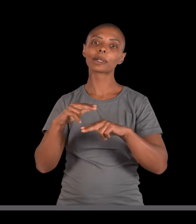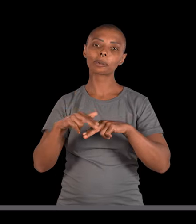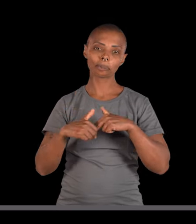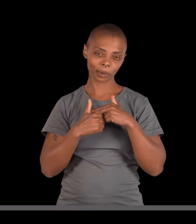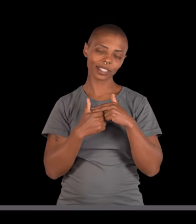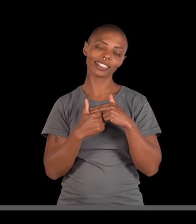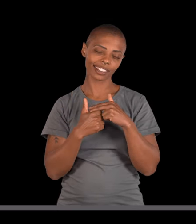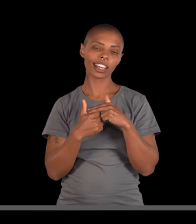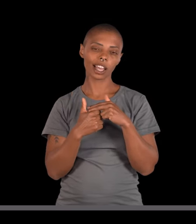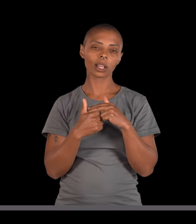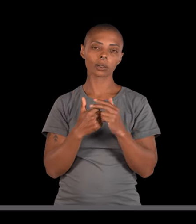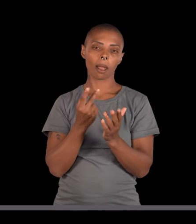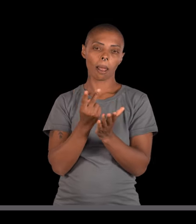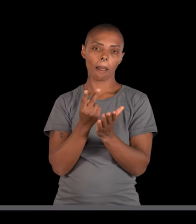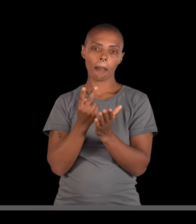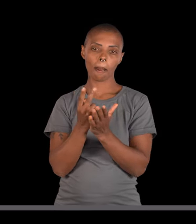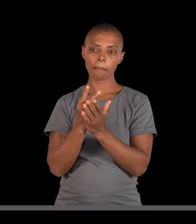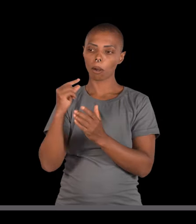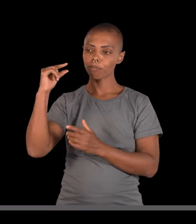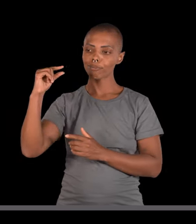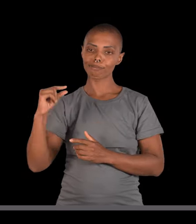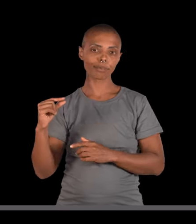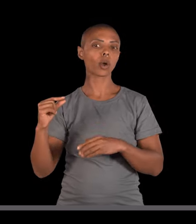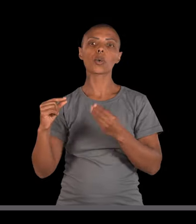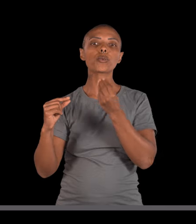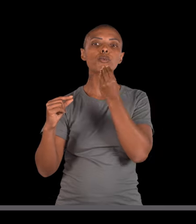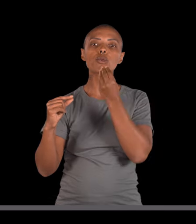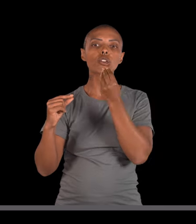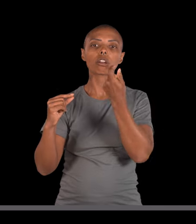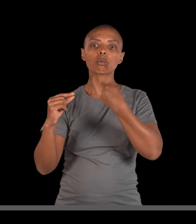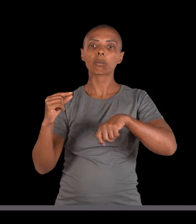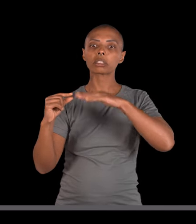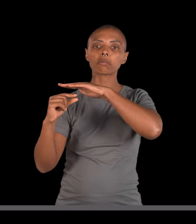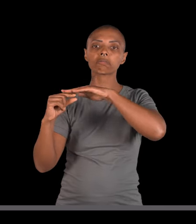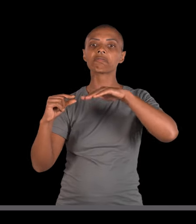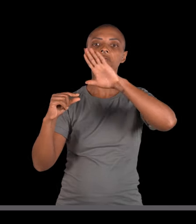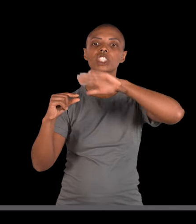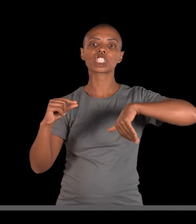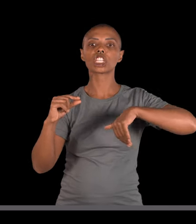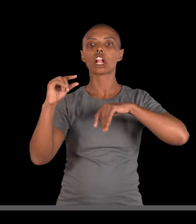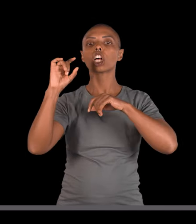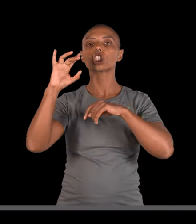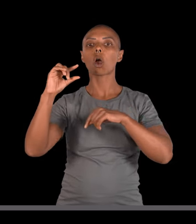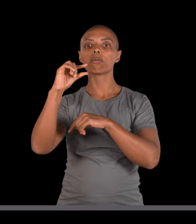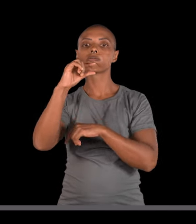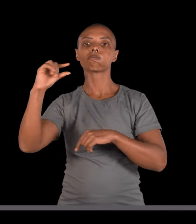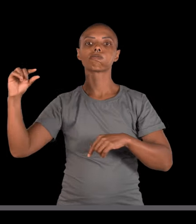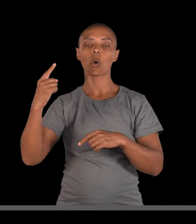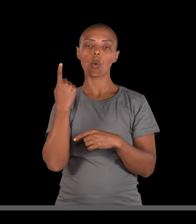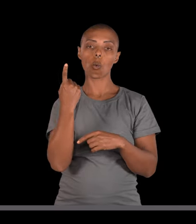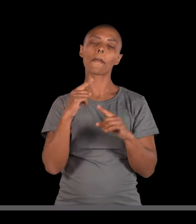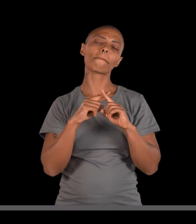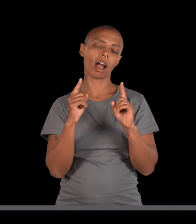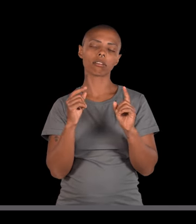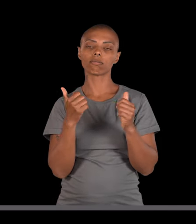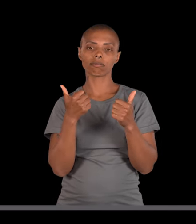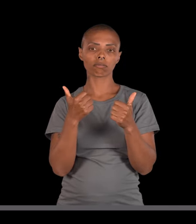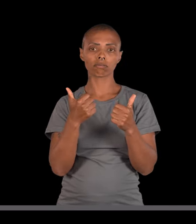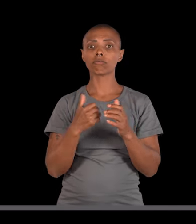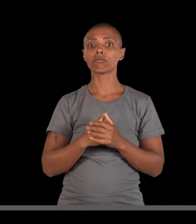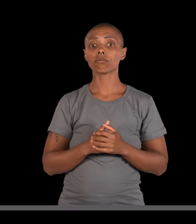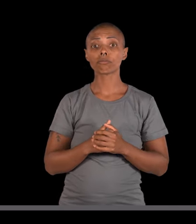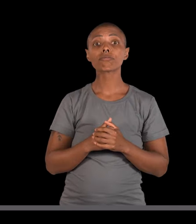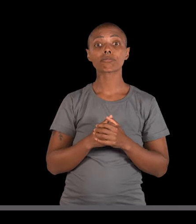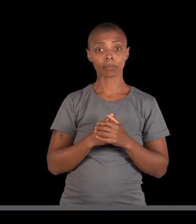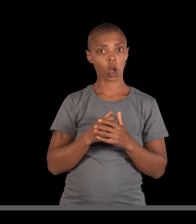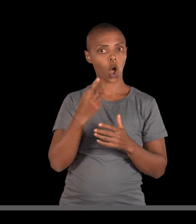Viu como a linha de cima deu igual a de baixo? Por isso que aqui, como a gente sempre está produzindo o mesmo tipo de gameta nessa situação, você poderia ter botado só uma linha,